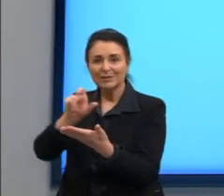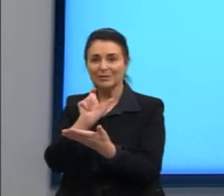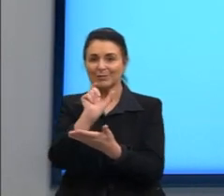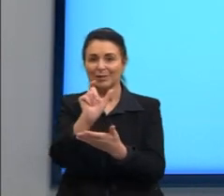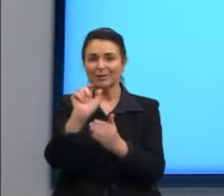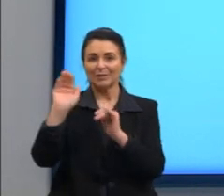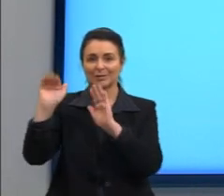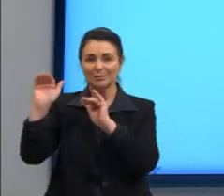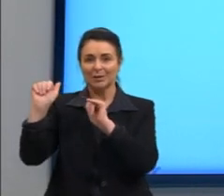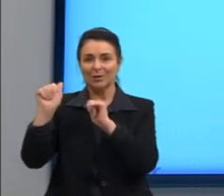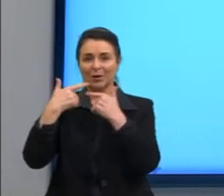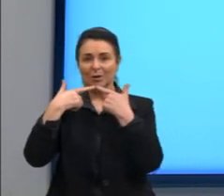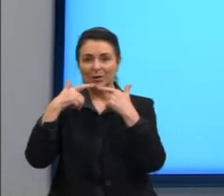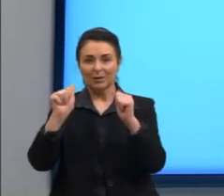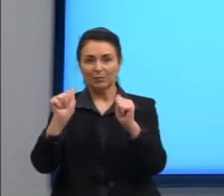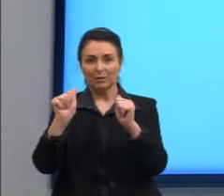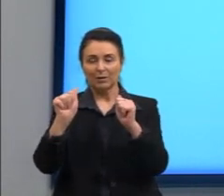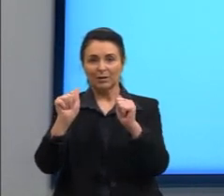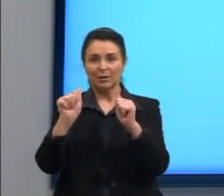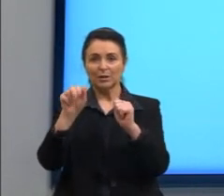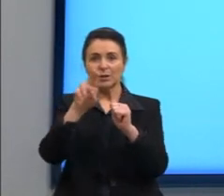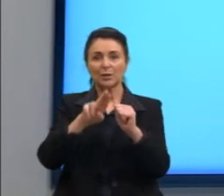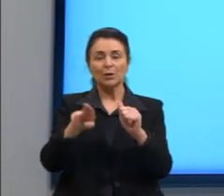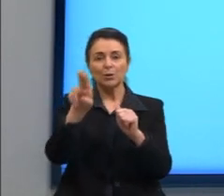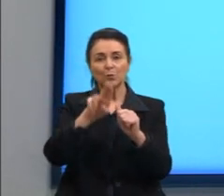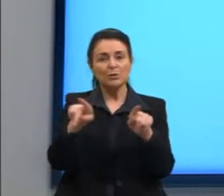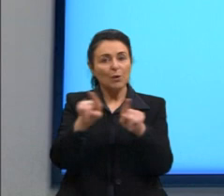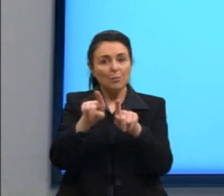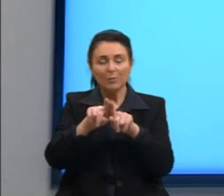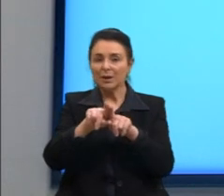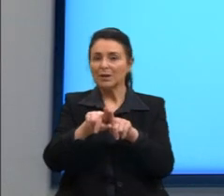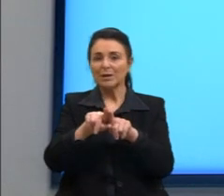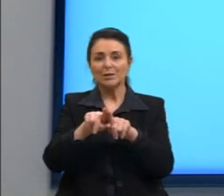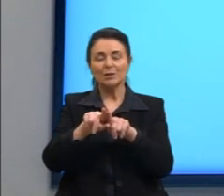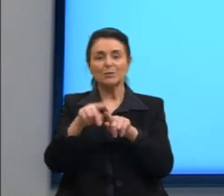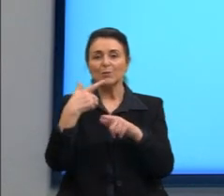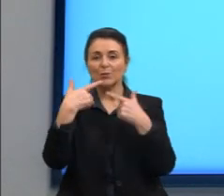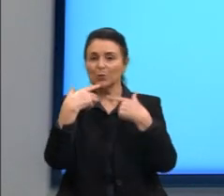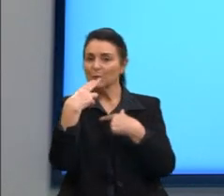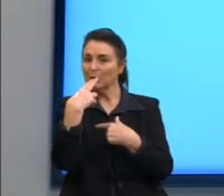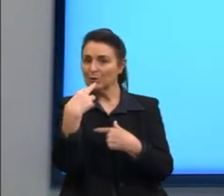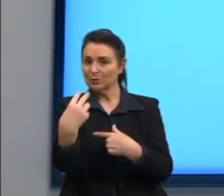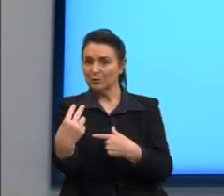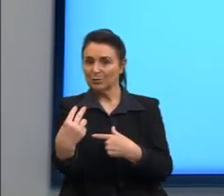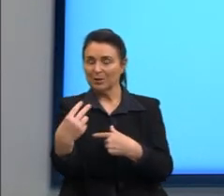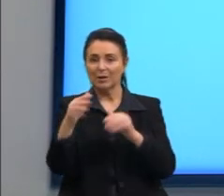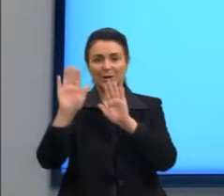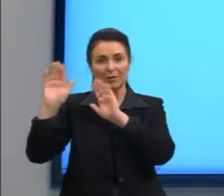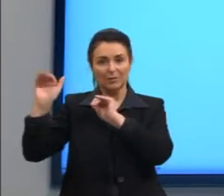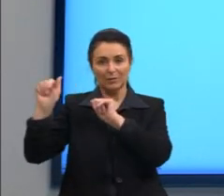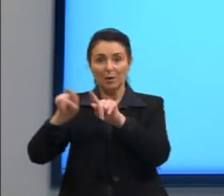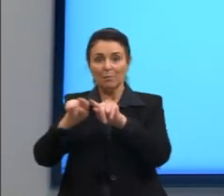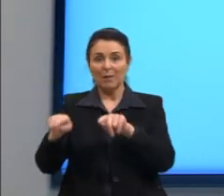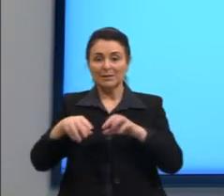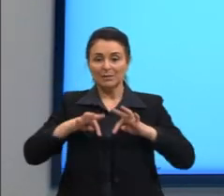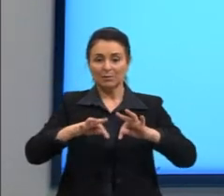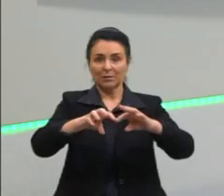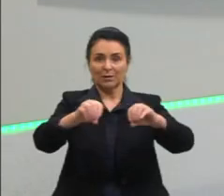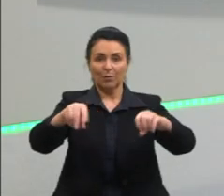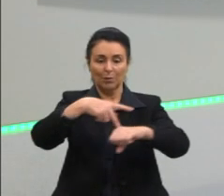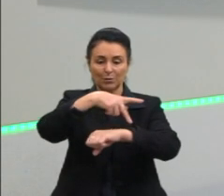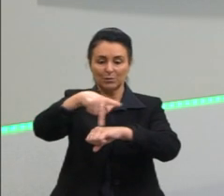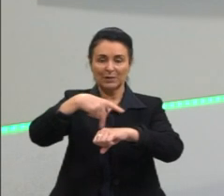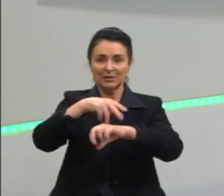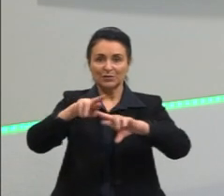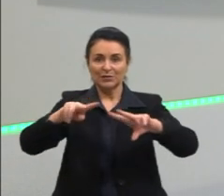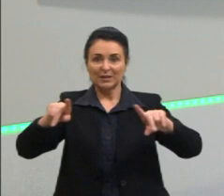que pertencem ao mesmo idioma, espanhol. Mas, por estar em territórios diferentes, em países diferentes,